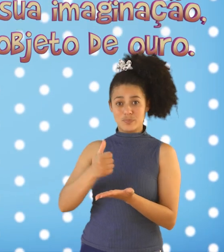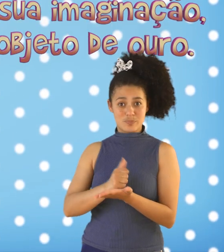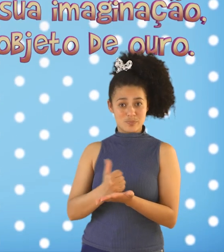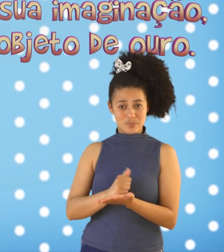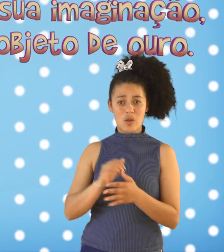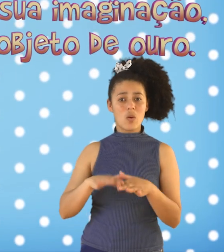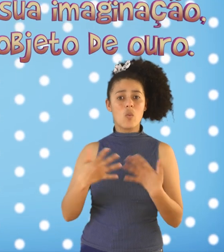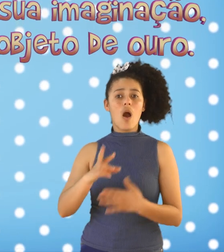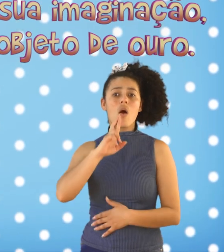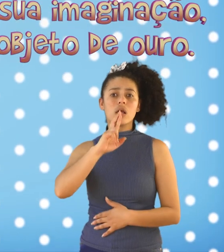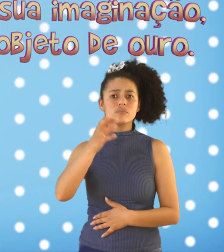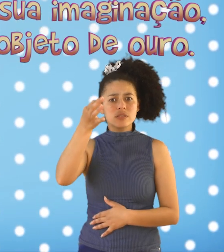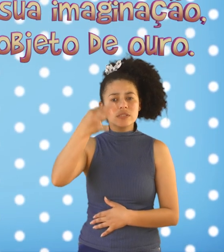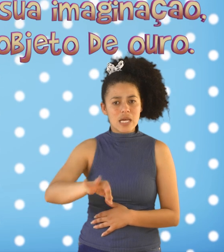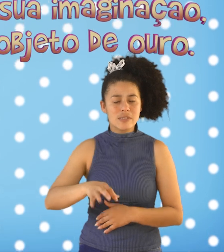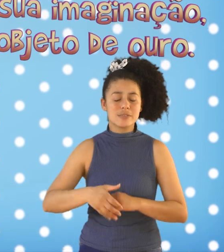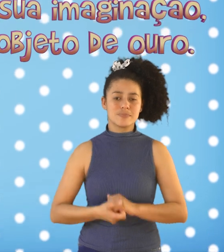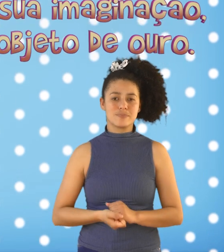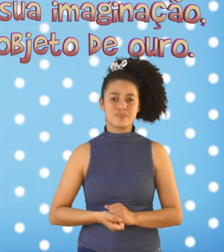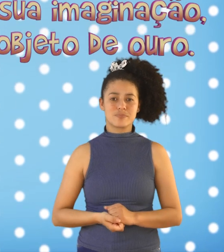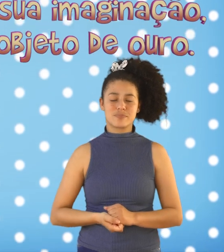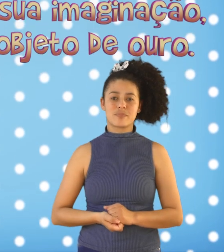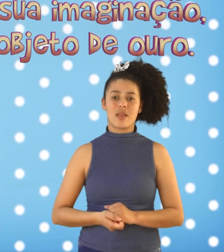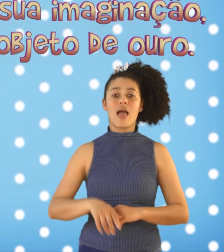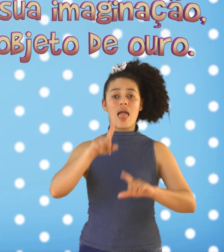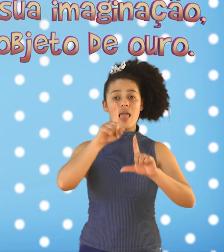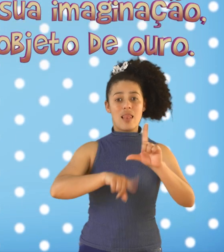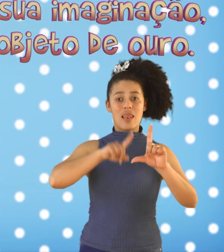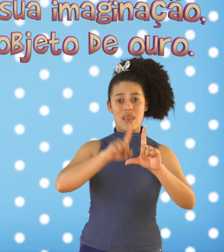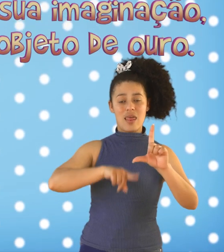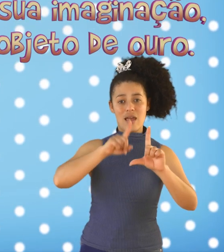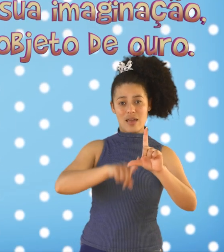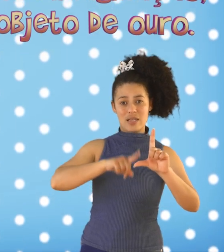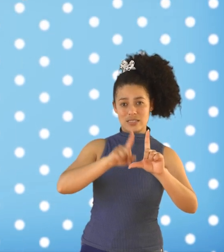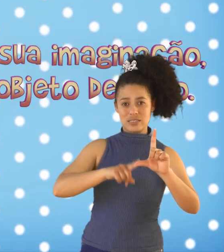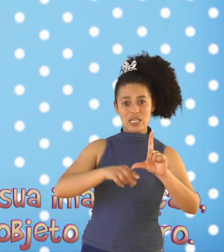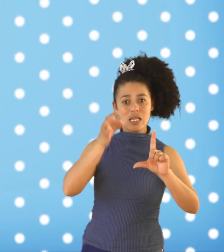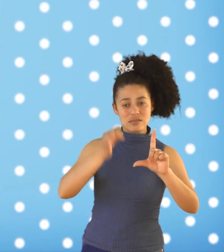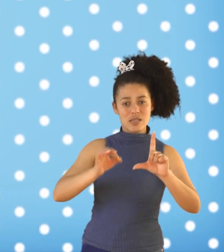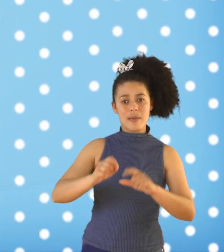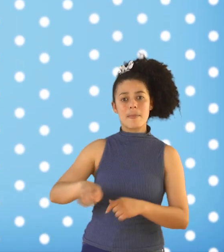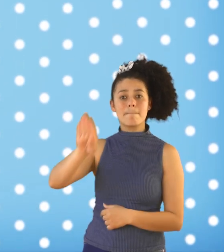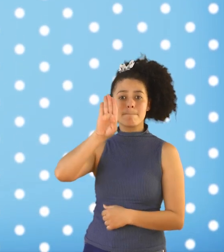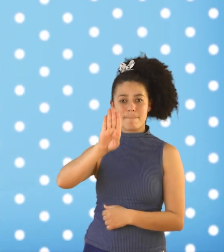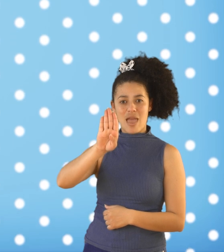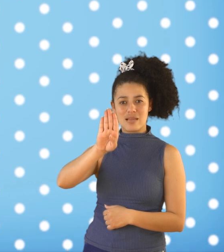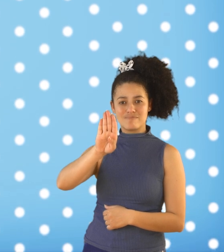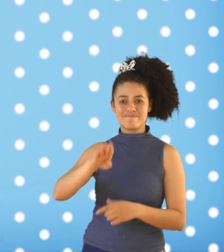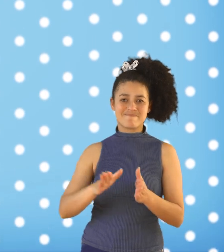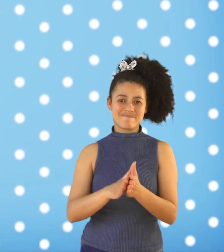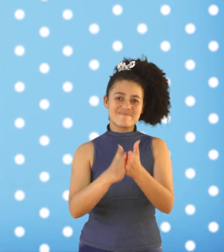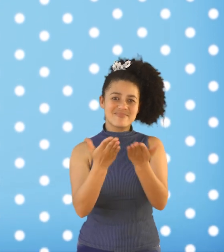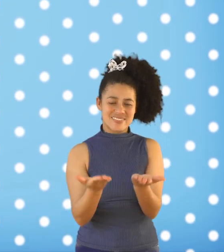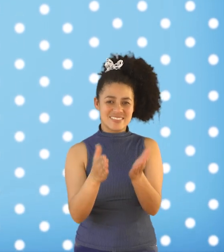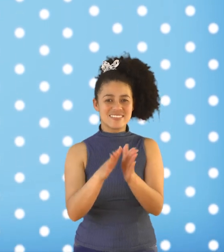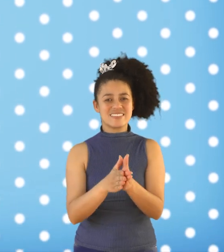Qual a resposta correta? A alternativa Resposta certa B B B B